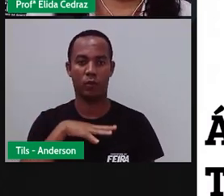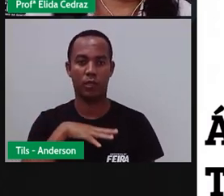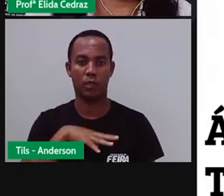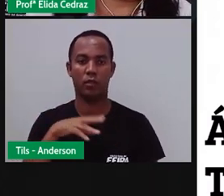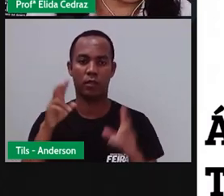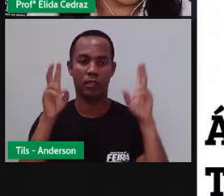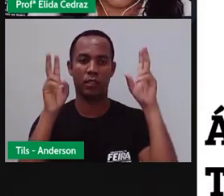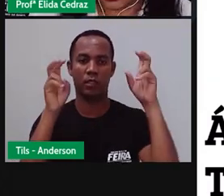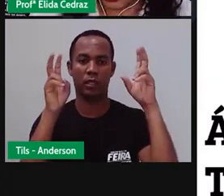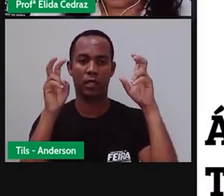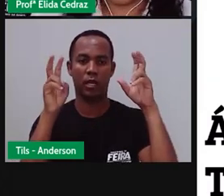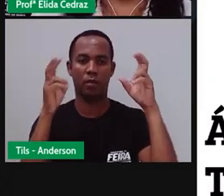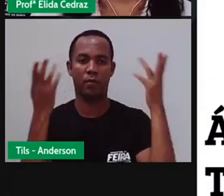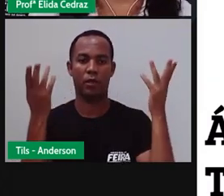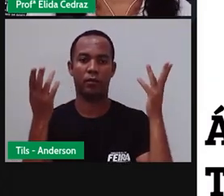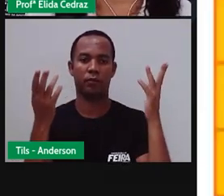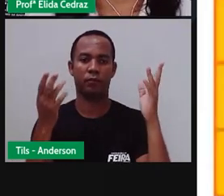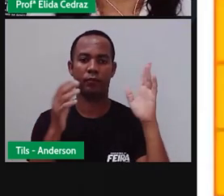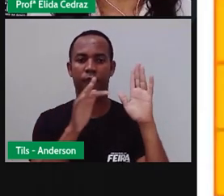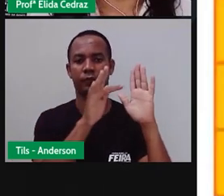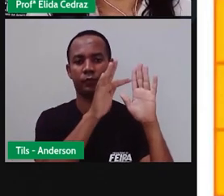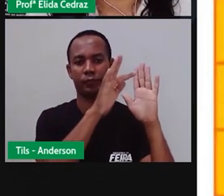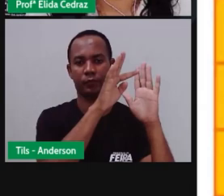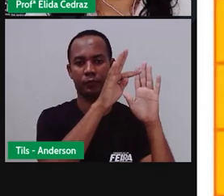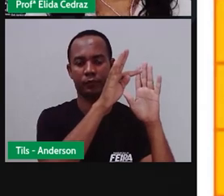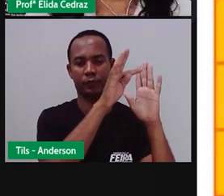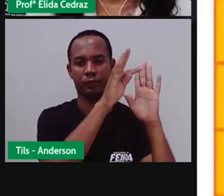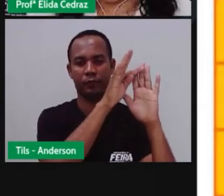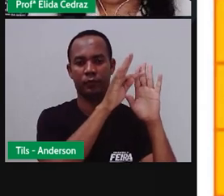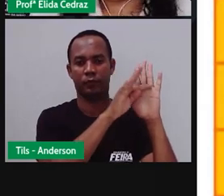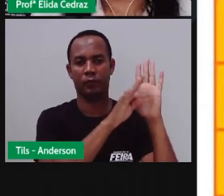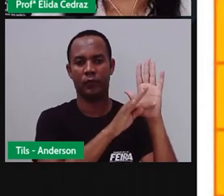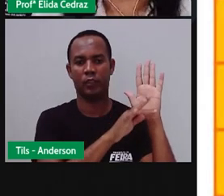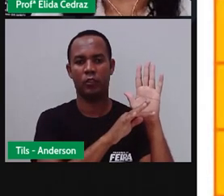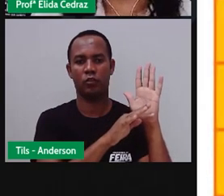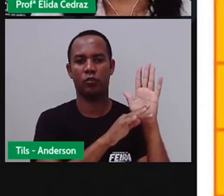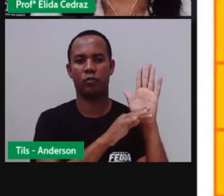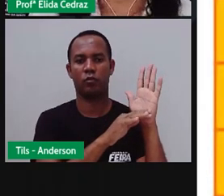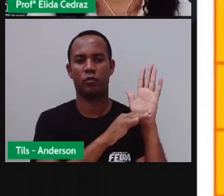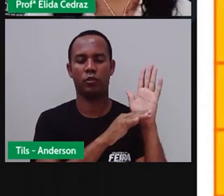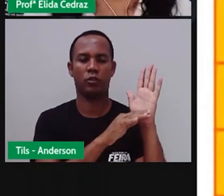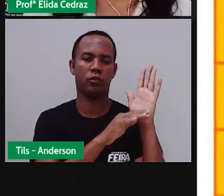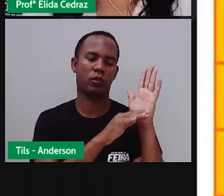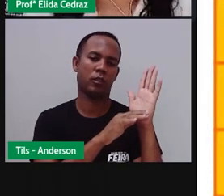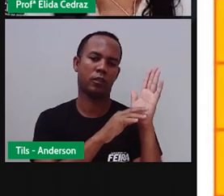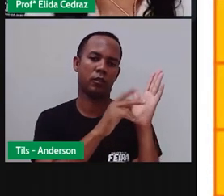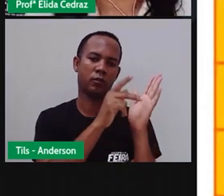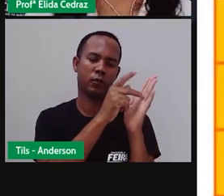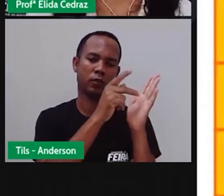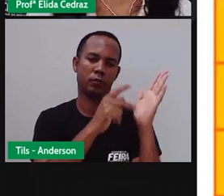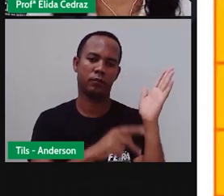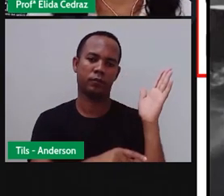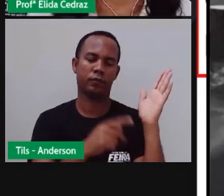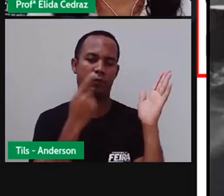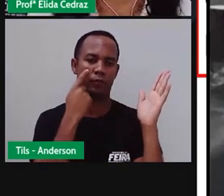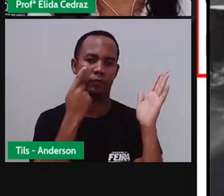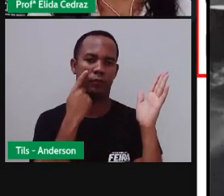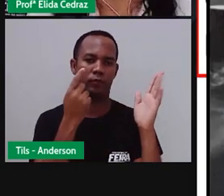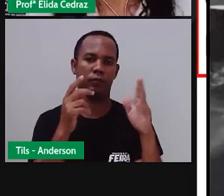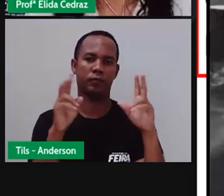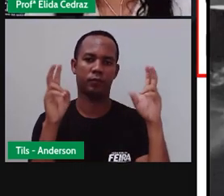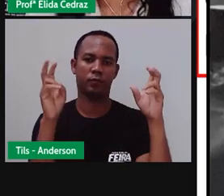tema é texto jornalístico. O nosso calendário, habitual, dia 21,